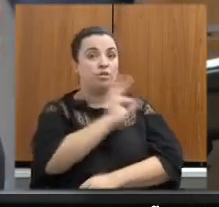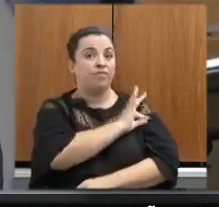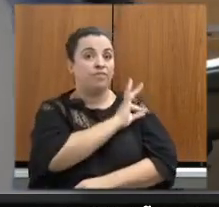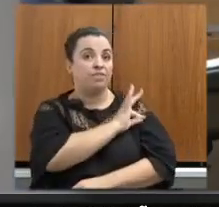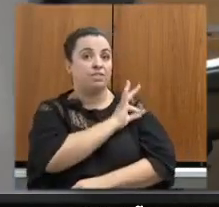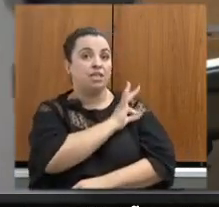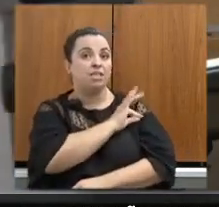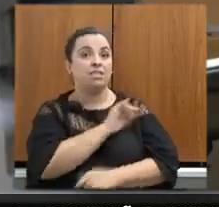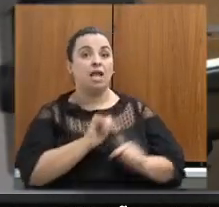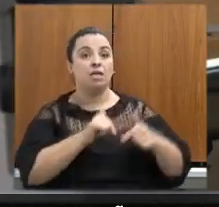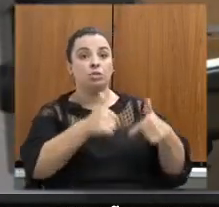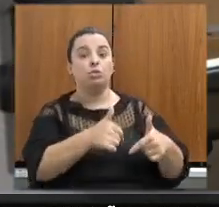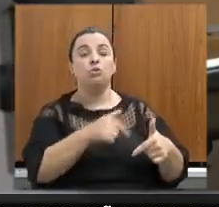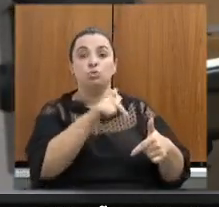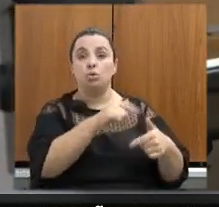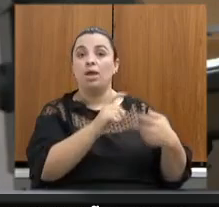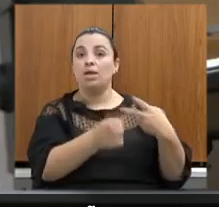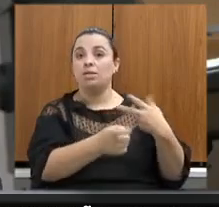do Executivo.